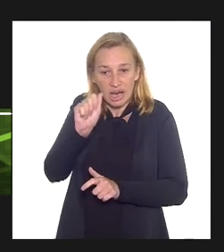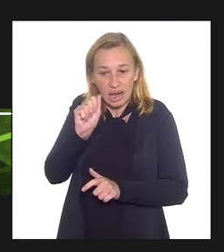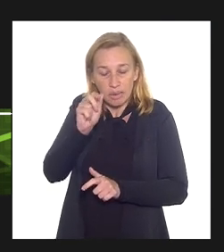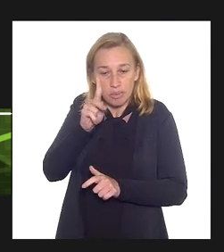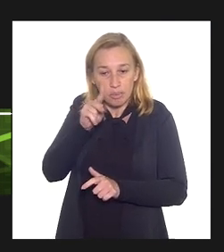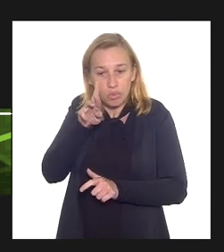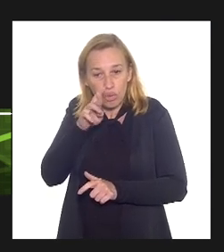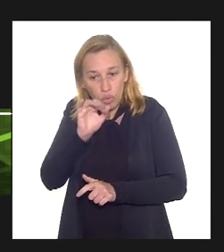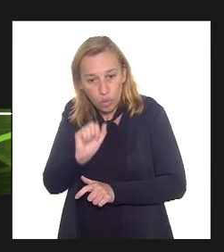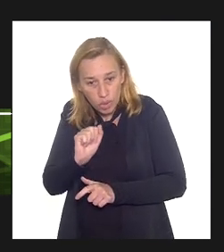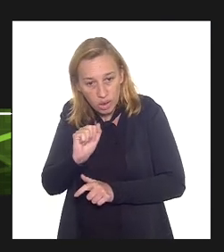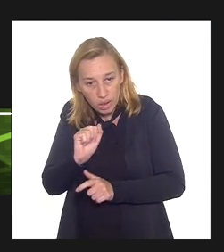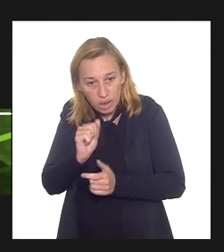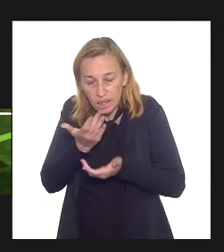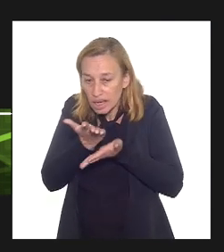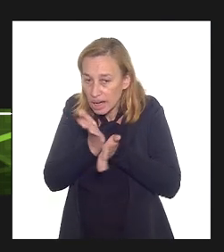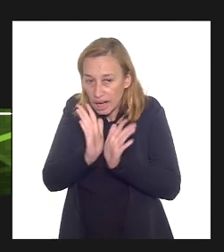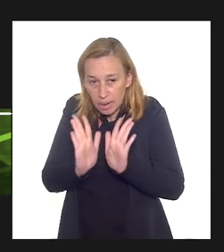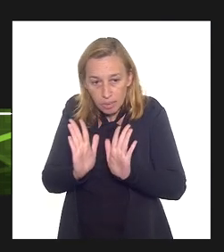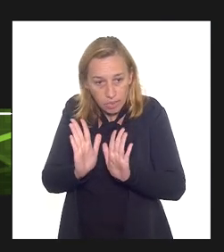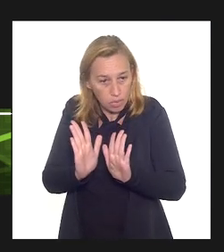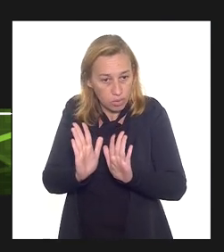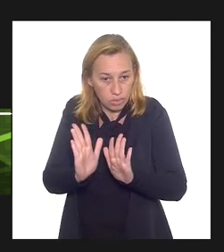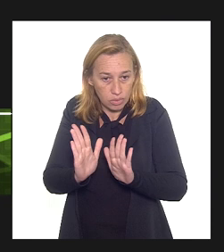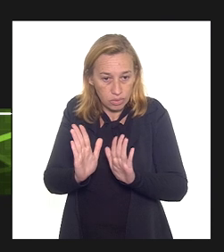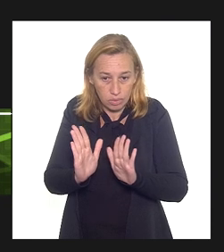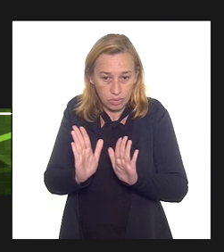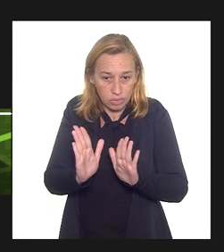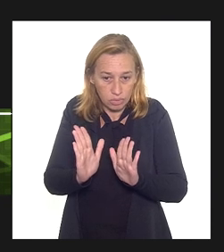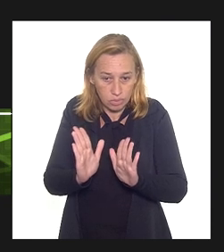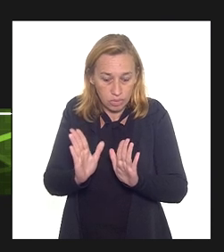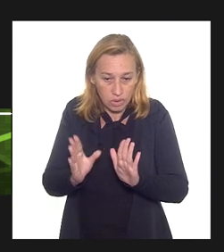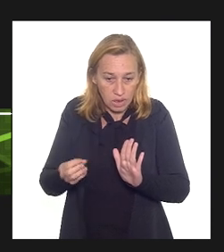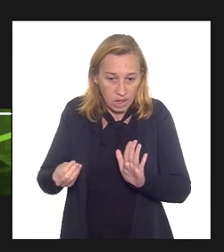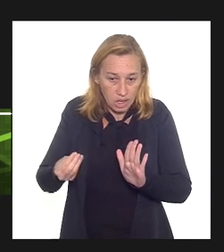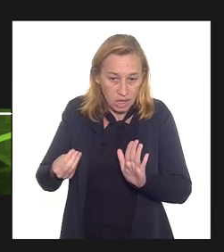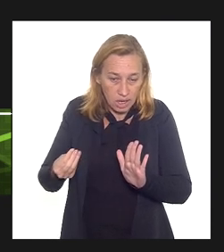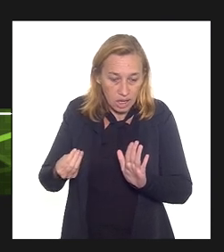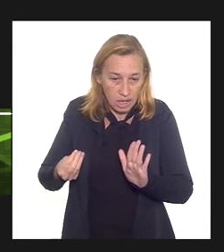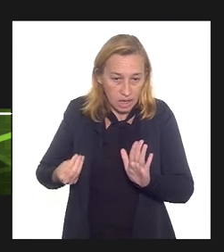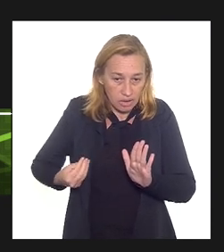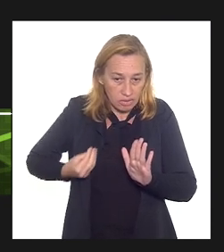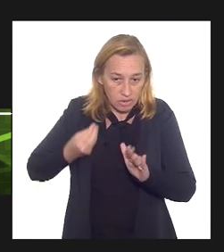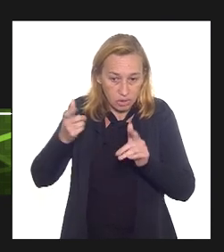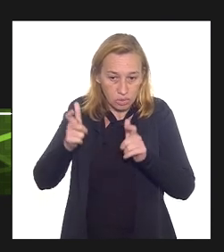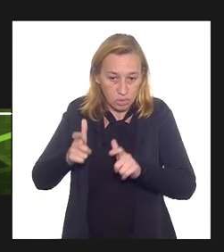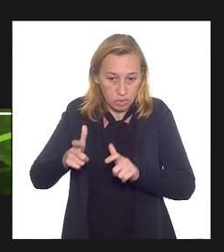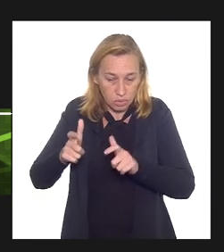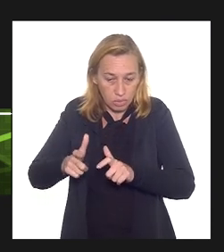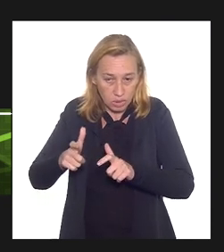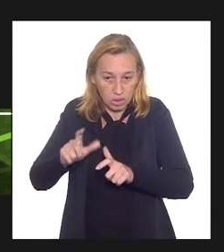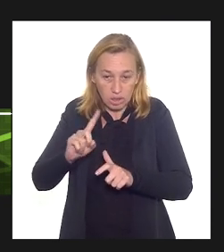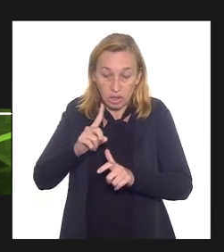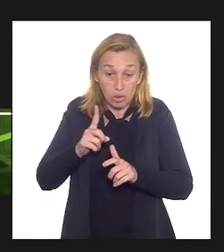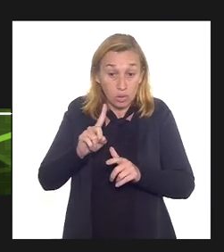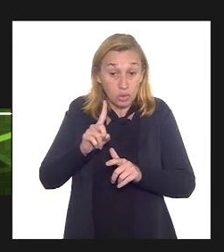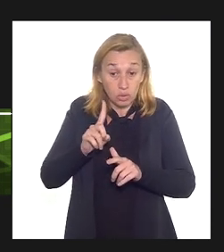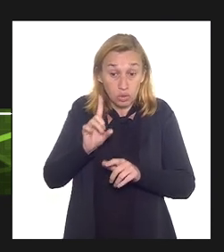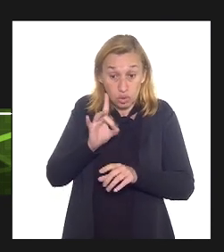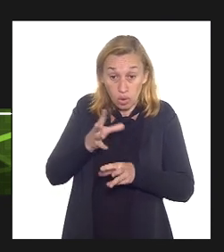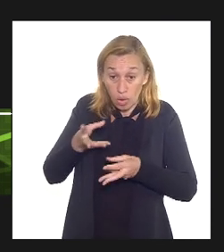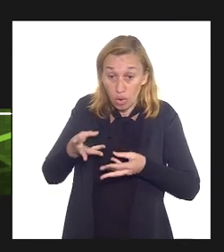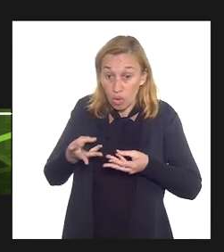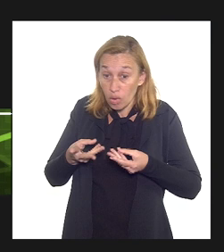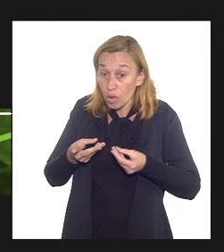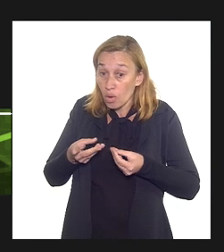e acabou a vida útil da mesma que os senhores não só depreciaram ao longo